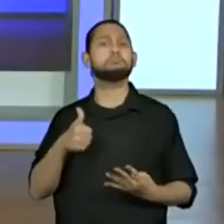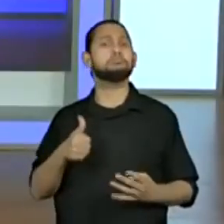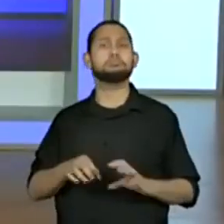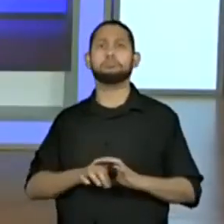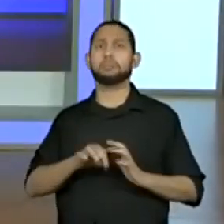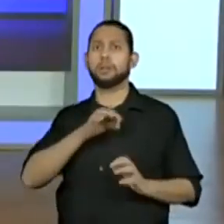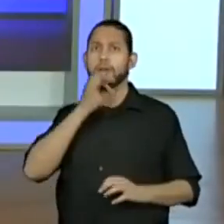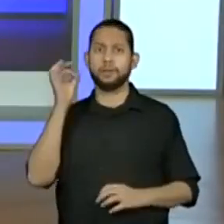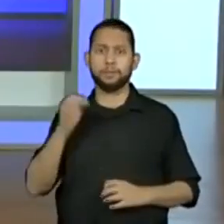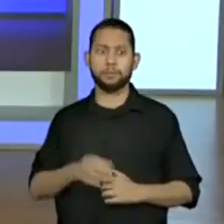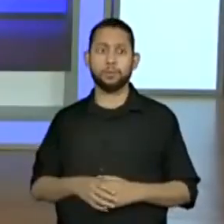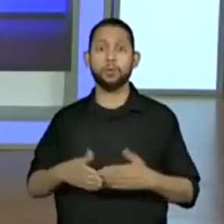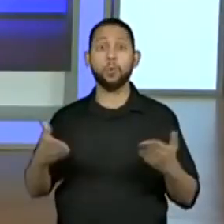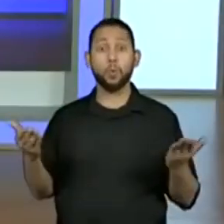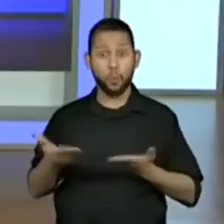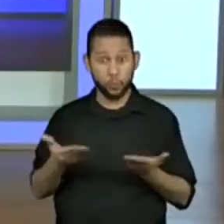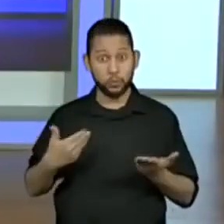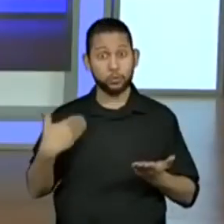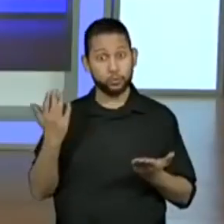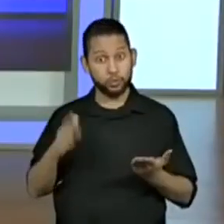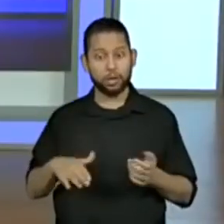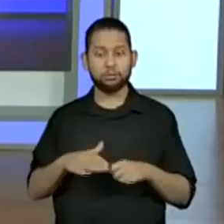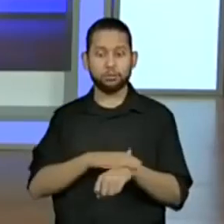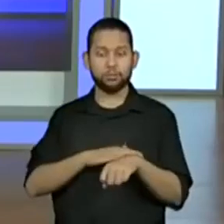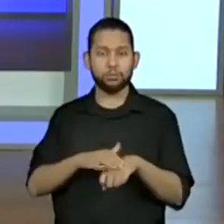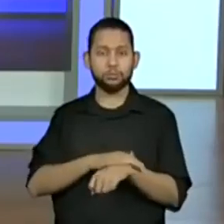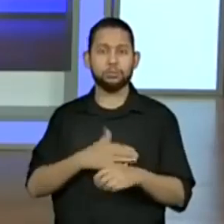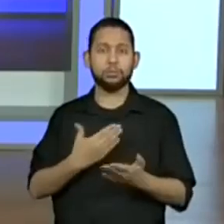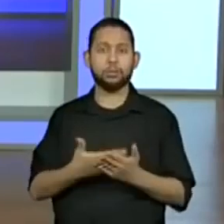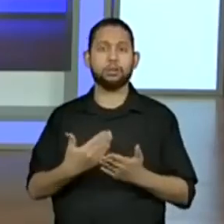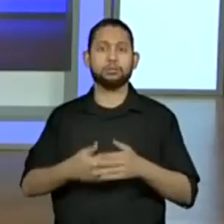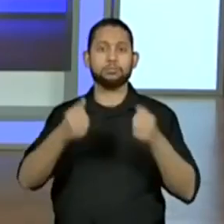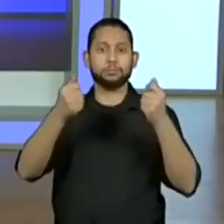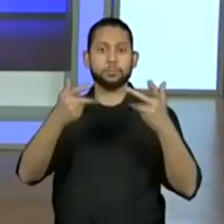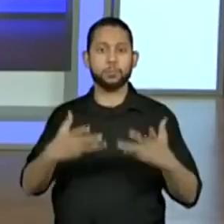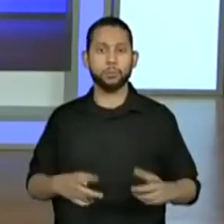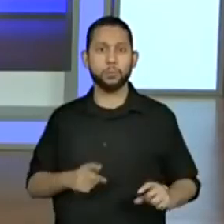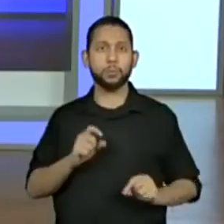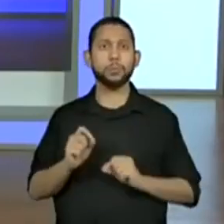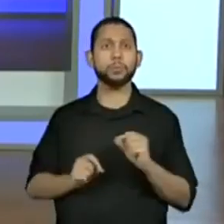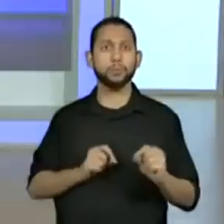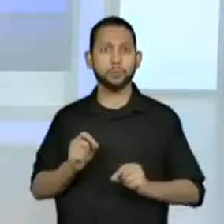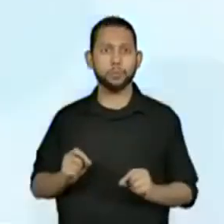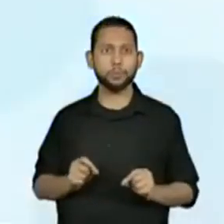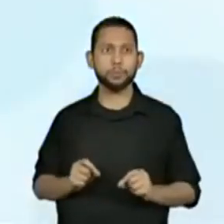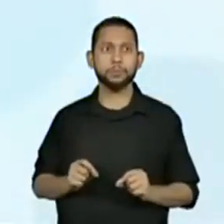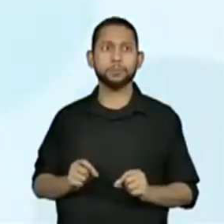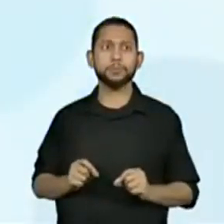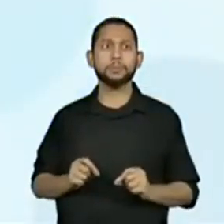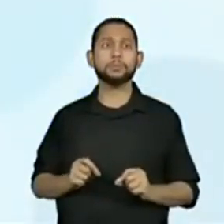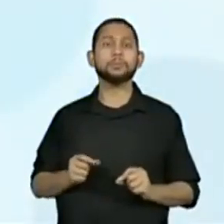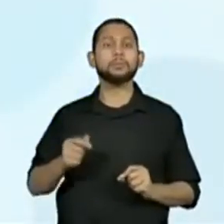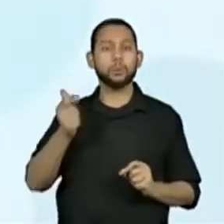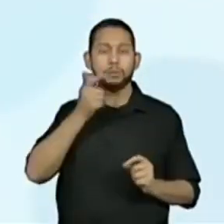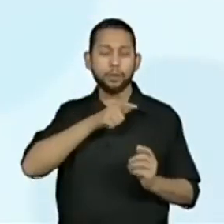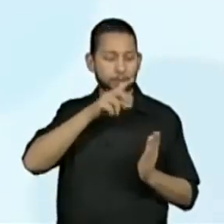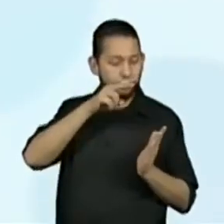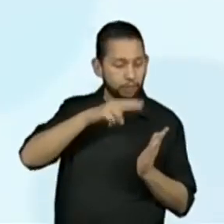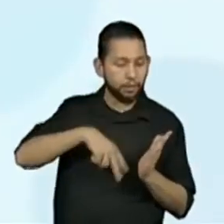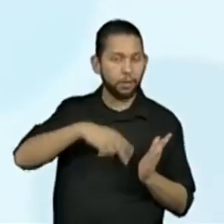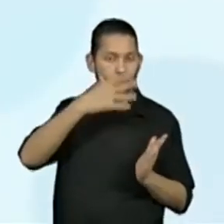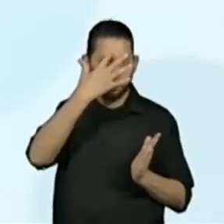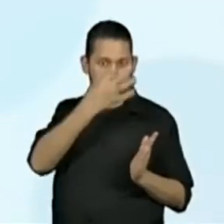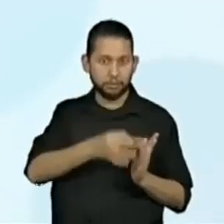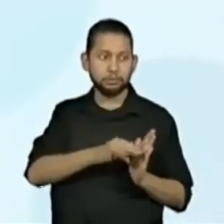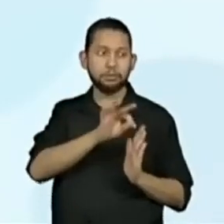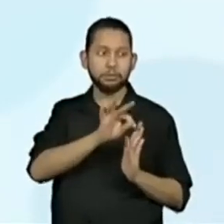Então, hoje nós falamos sobre... Hoje tivemos a oportunidade de ler e compreender texto